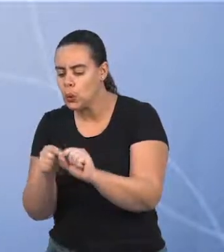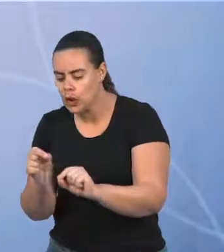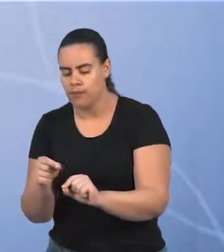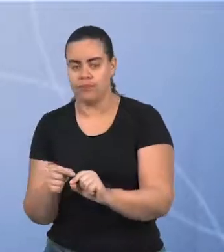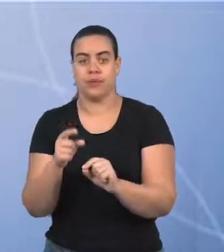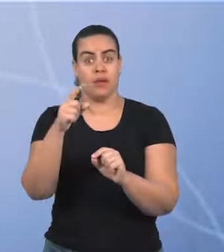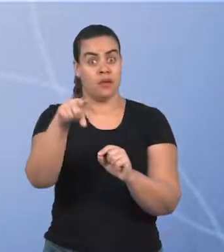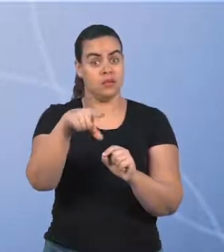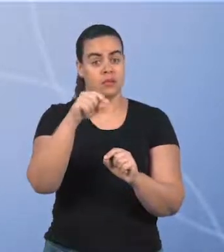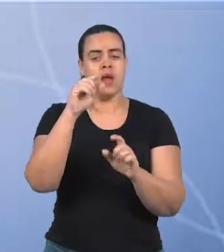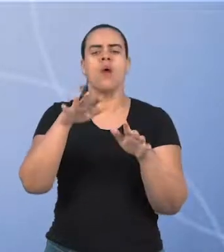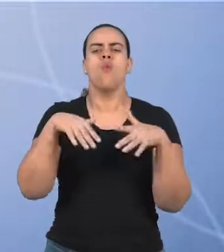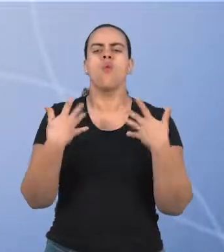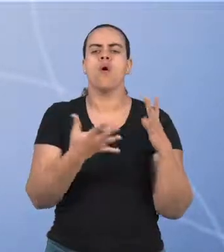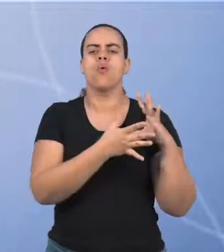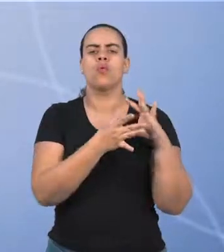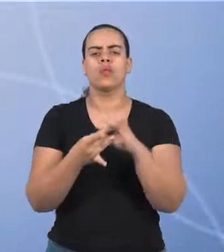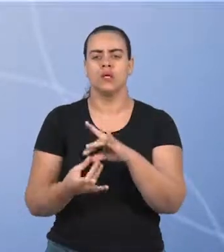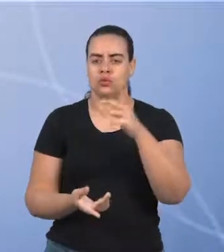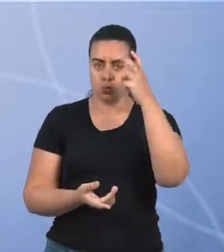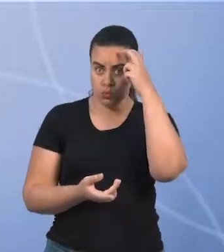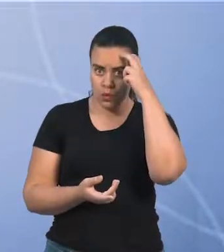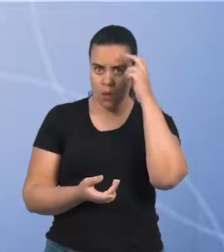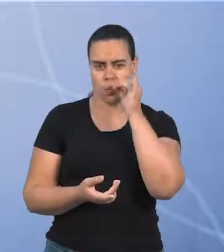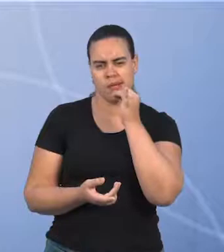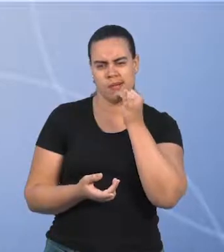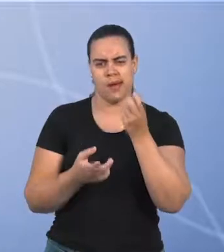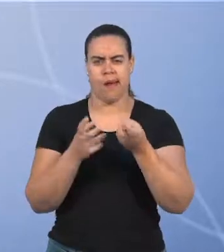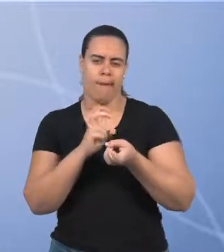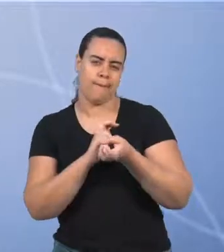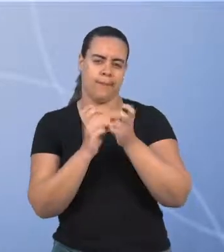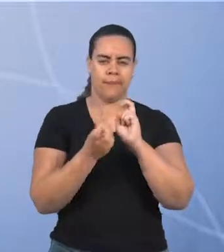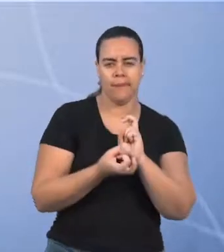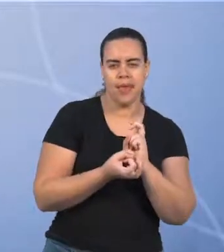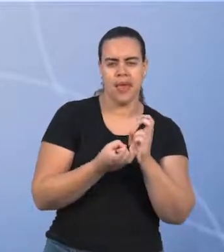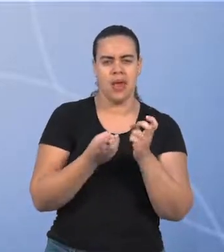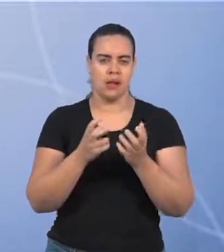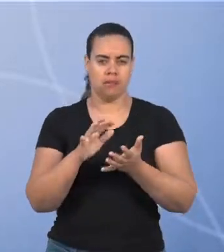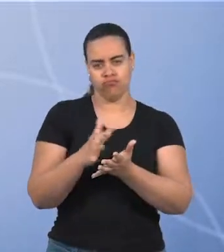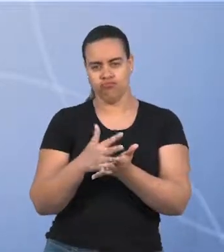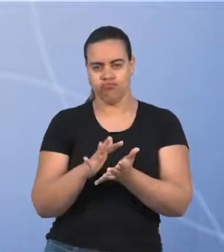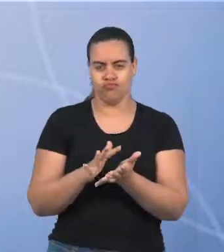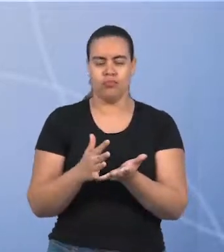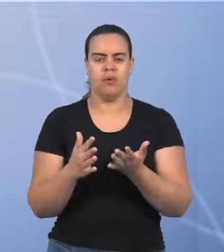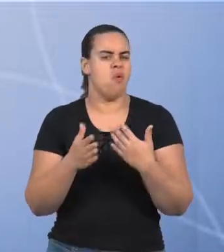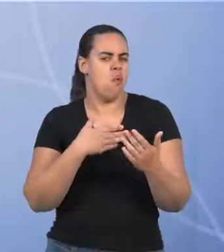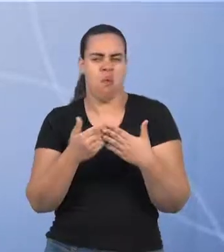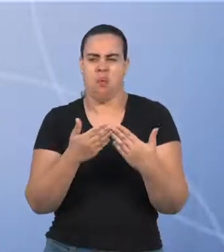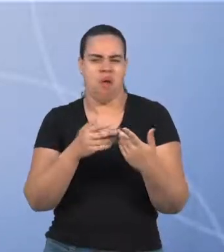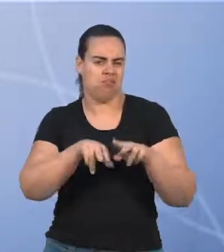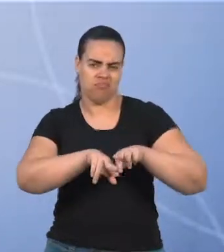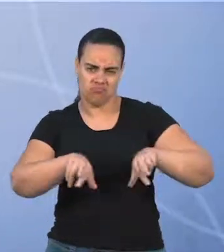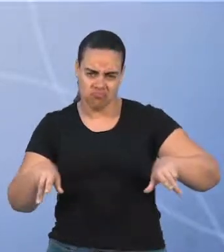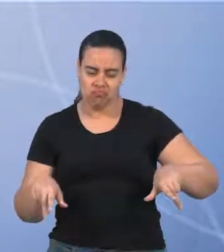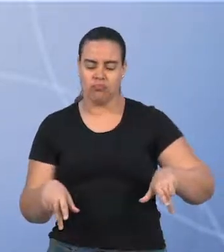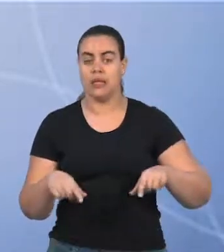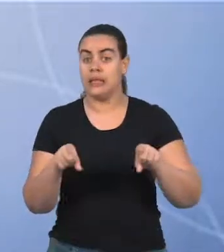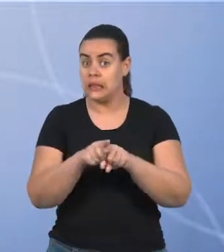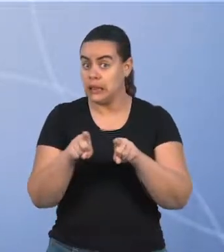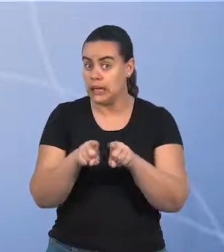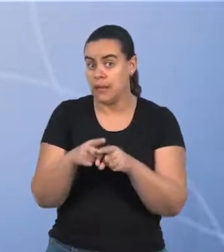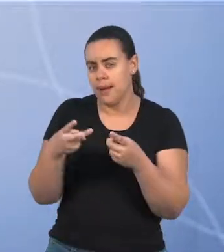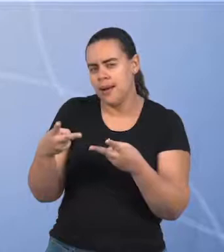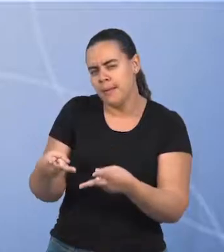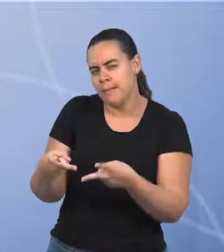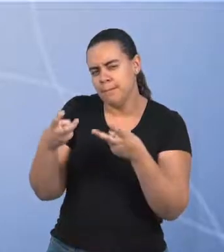contexto cultural ou qual querem se debruçar, por exemplo, capoeira, maracatu, samba ou quaisquer outras possibilidades. E identificar que